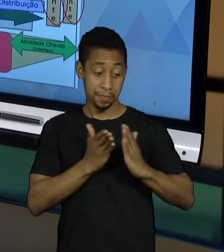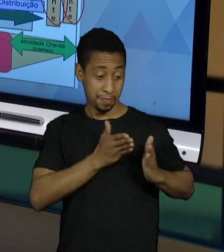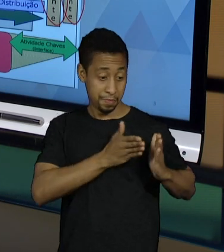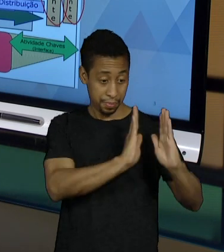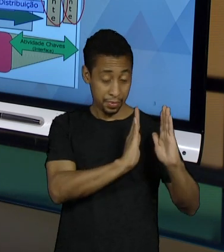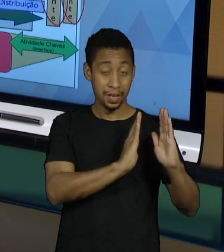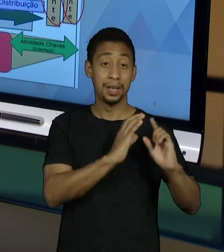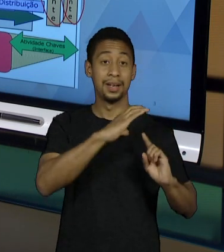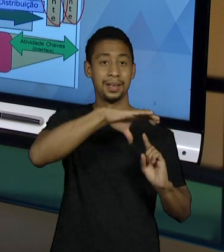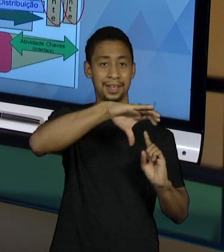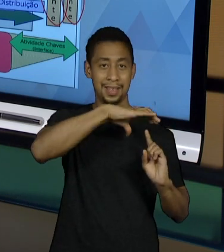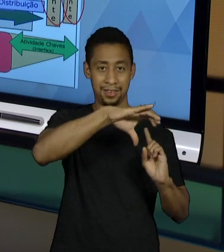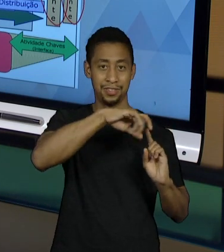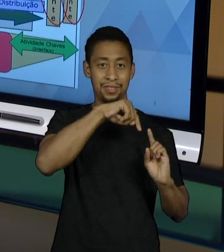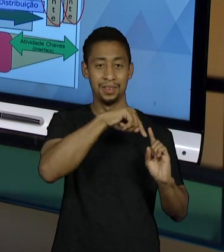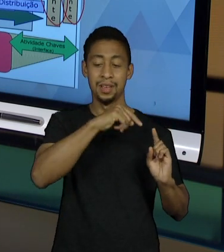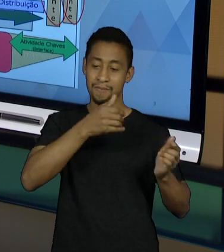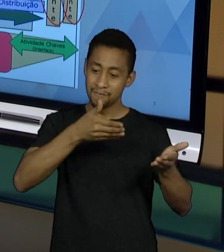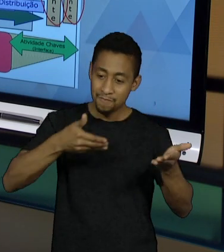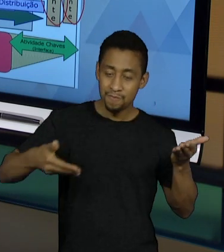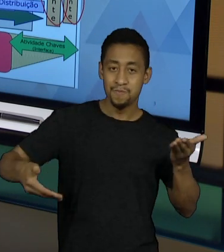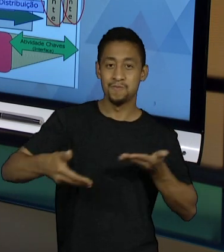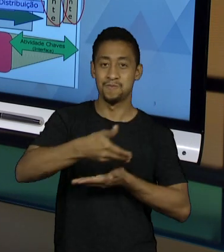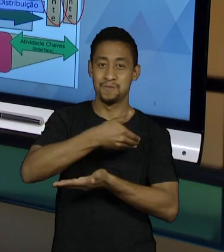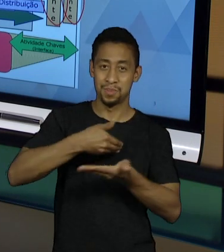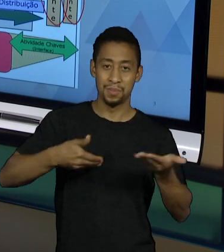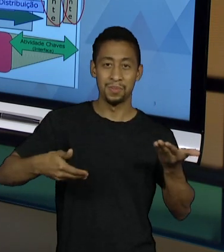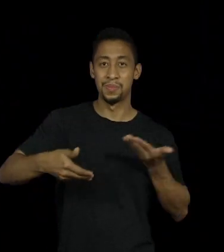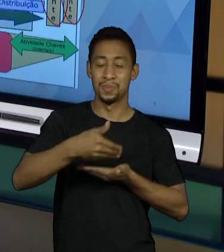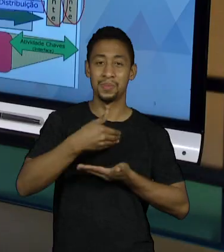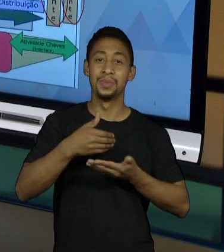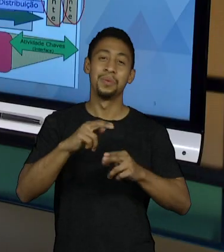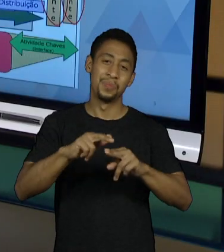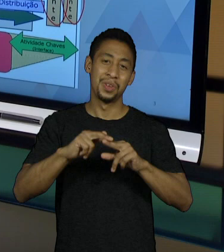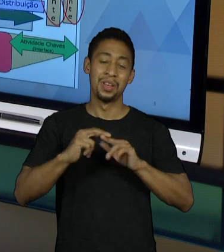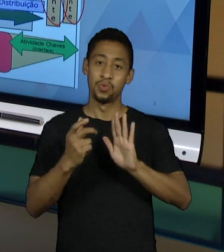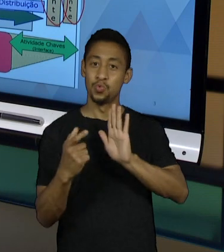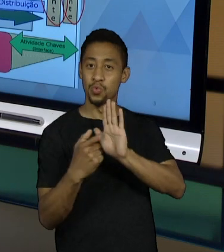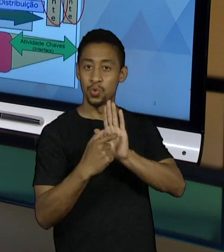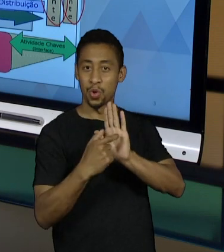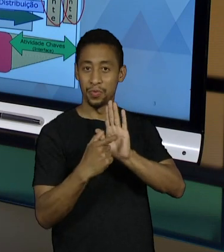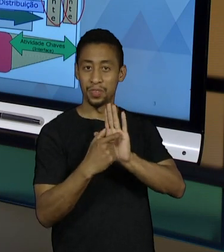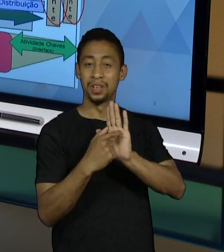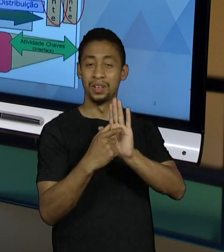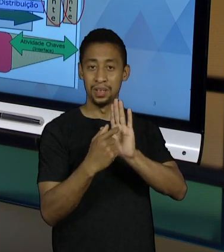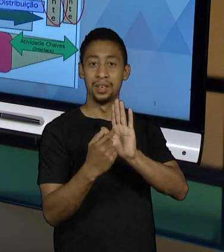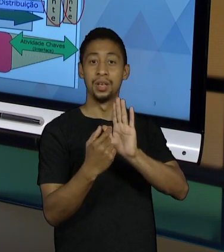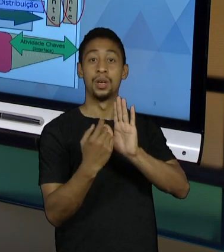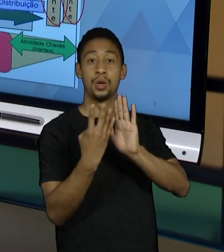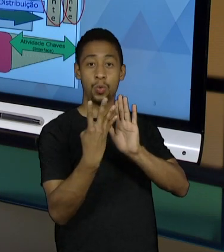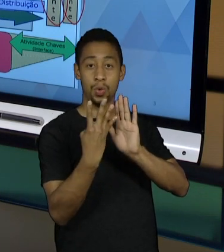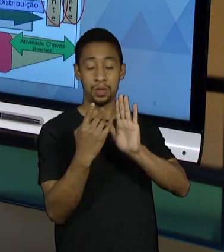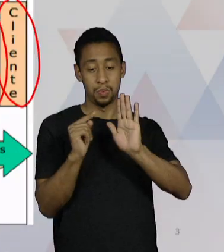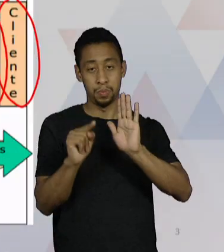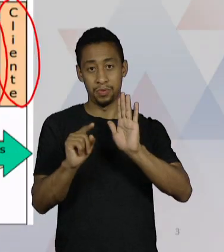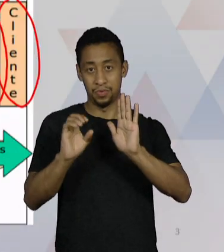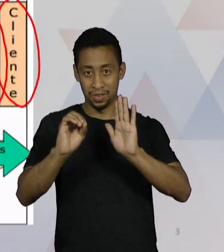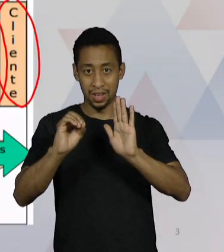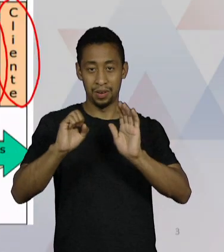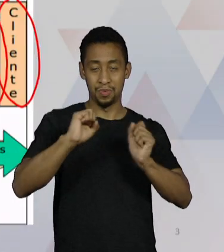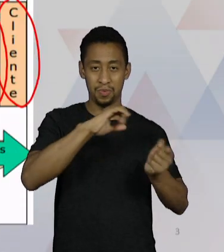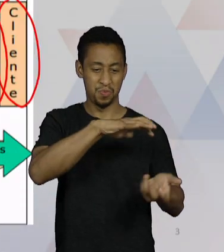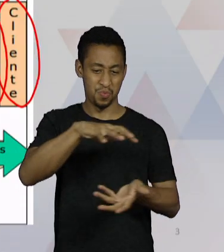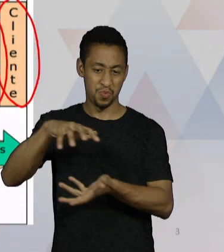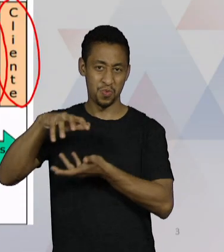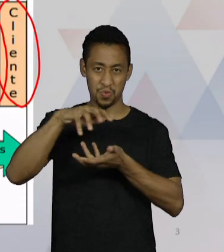hoje falando da globalização ou da indústria 4.0, por software. Então temos atividades chaves